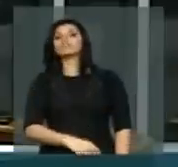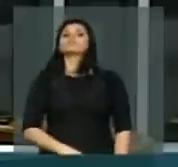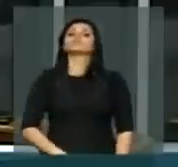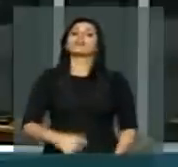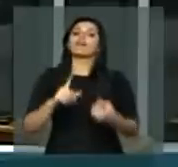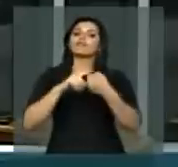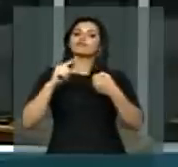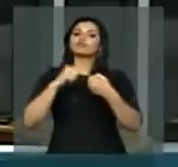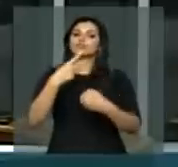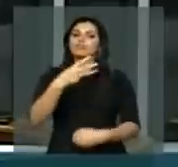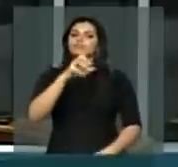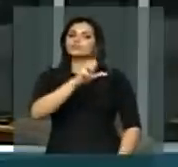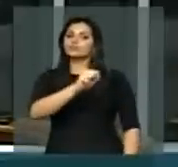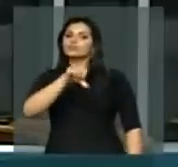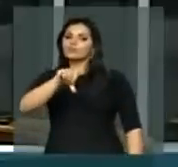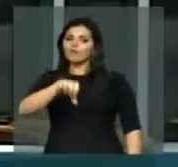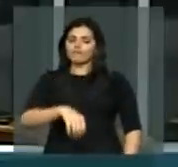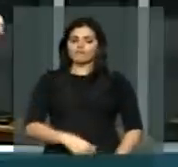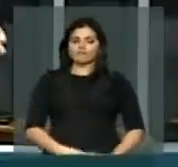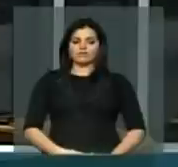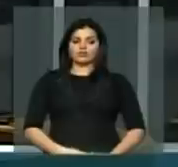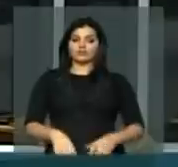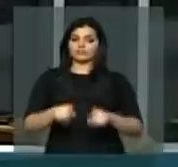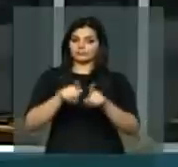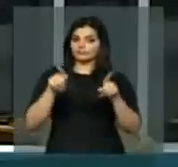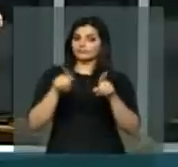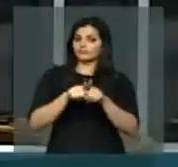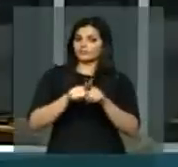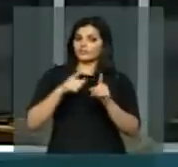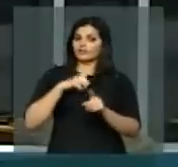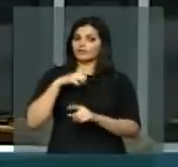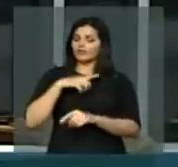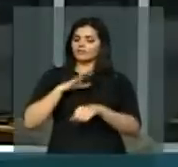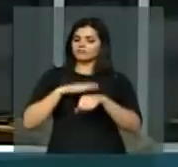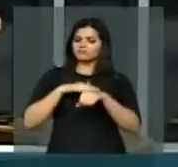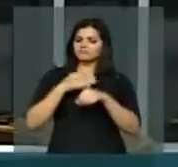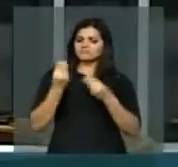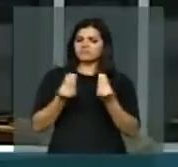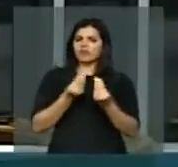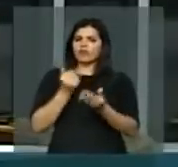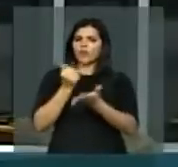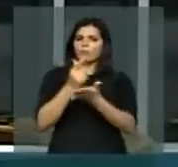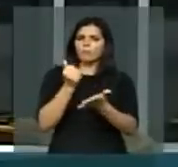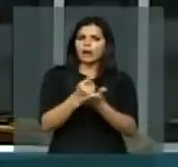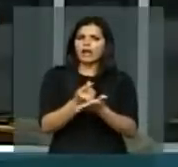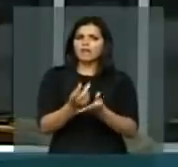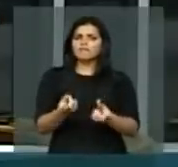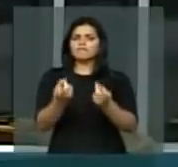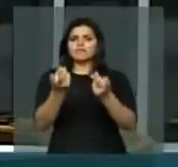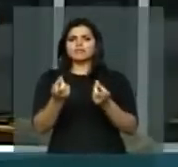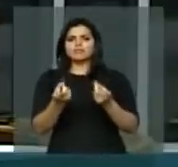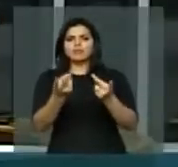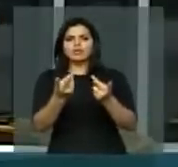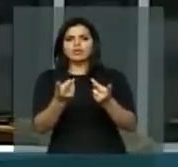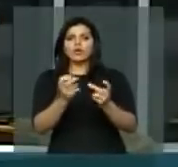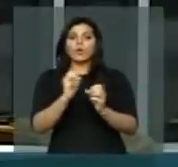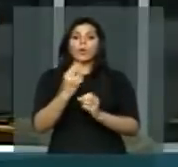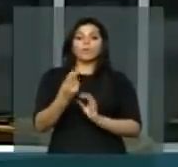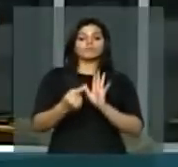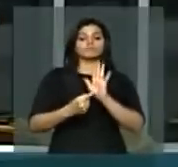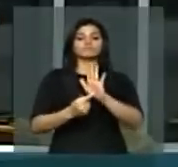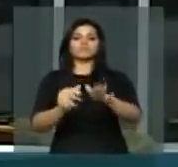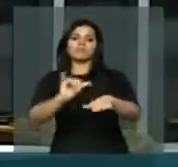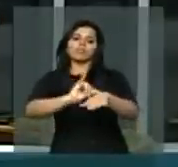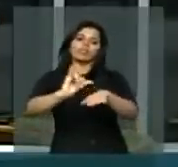Artigo 389, importar, remeter, adquirir, vender ou expor